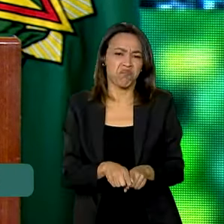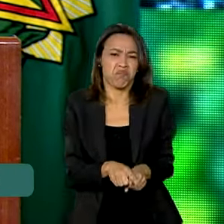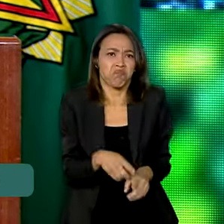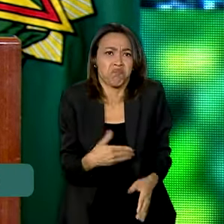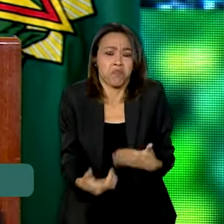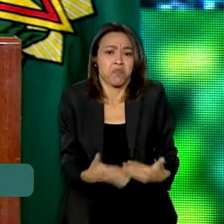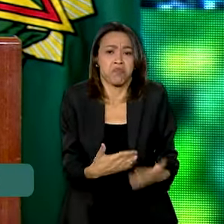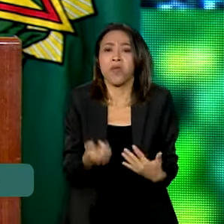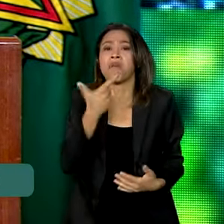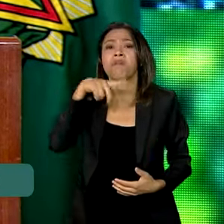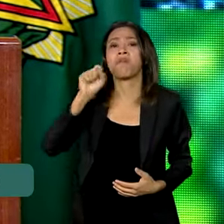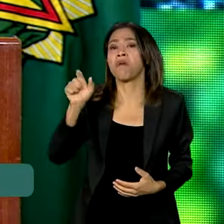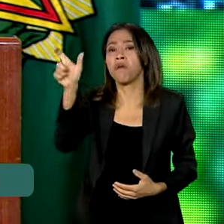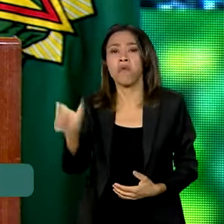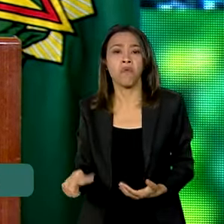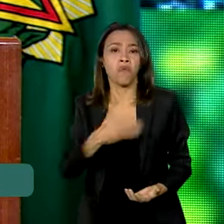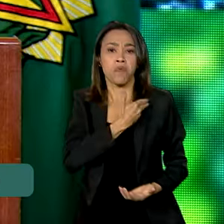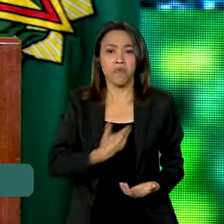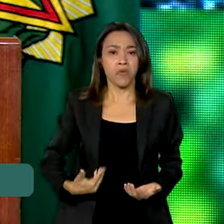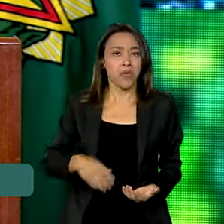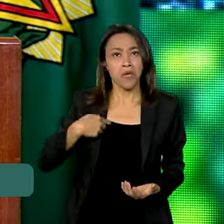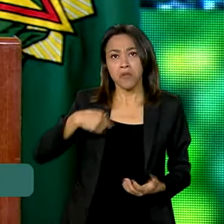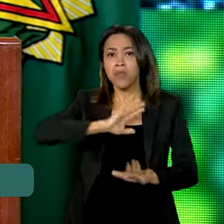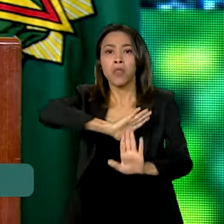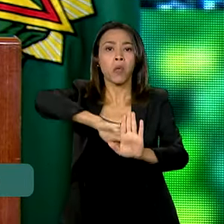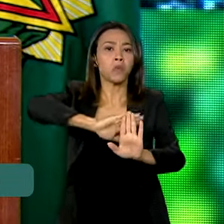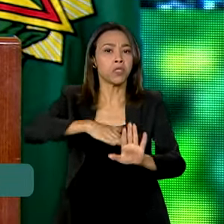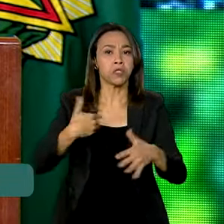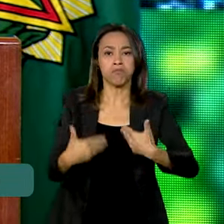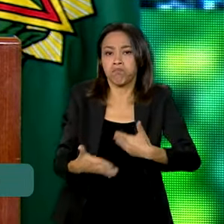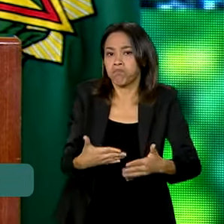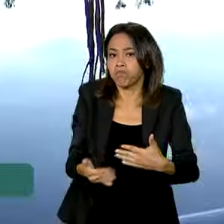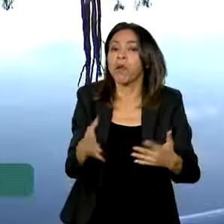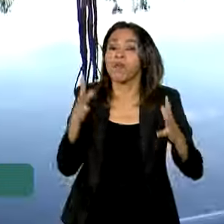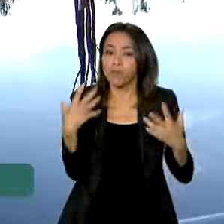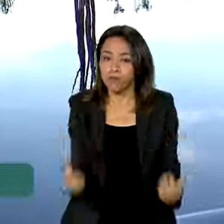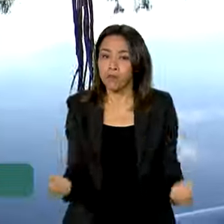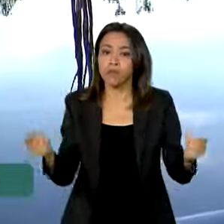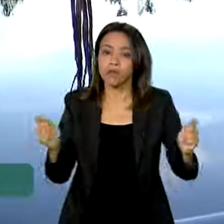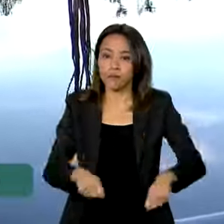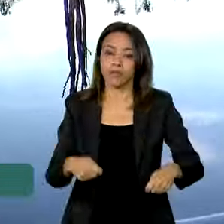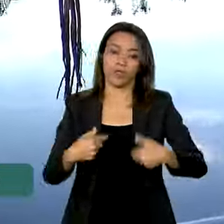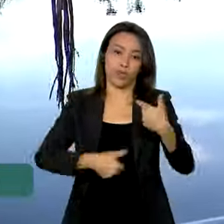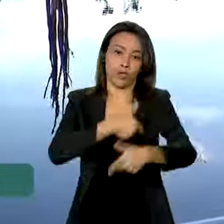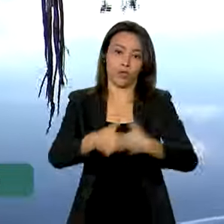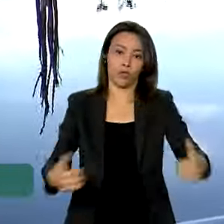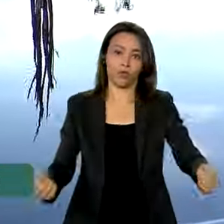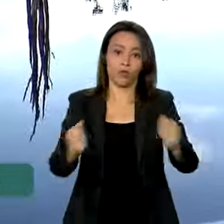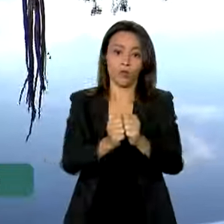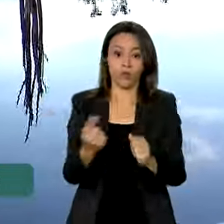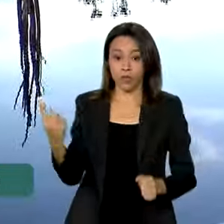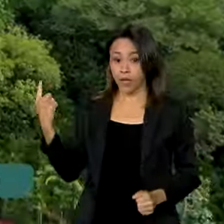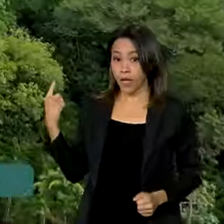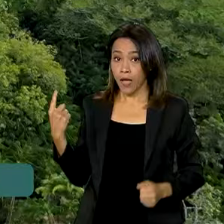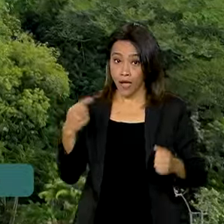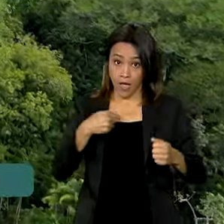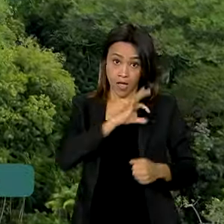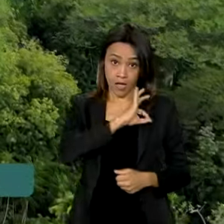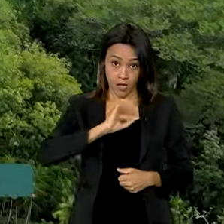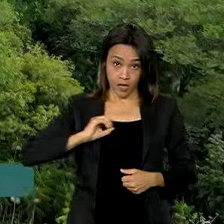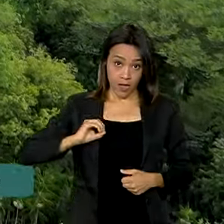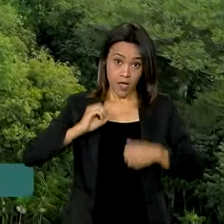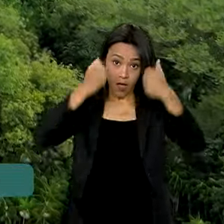o governo, não importa a ideologia, a gente pode trabalhar juntos. Marina Silva anunciou também a queda no